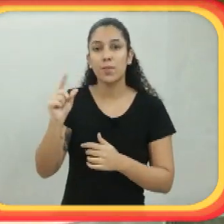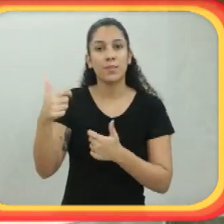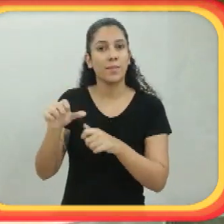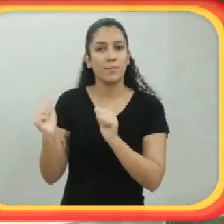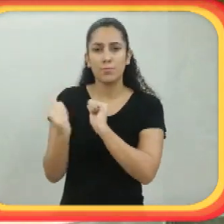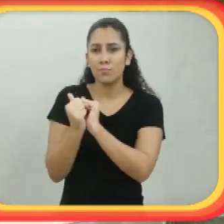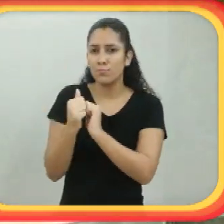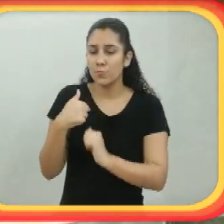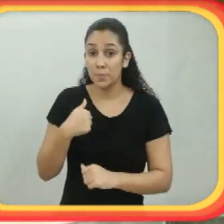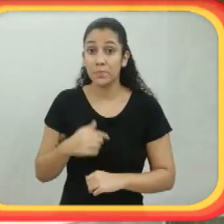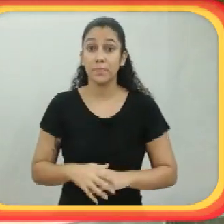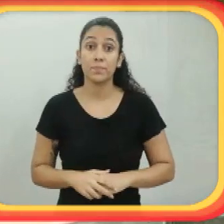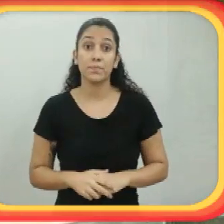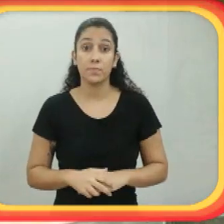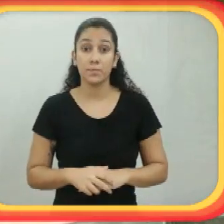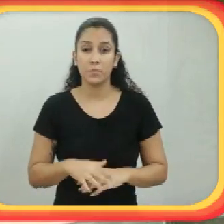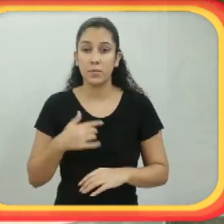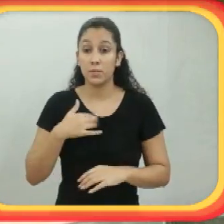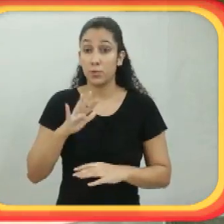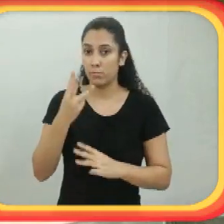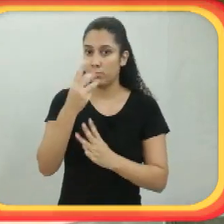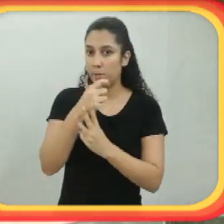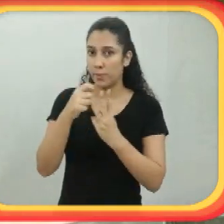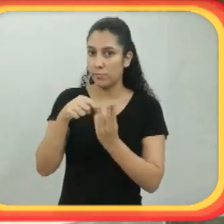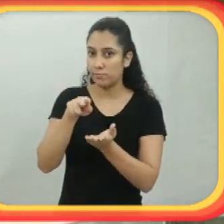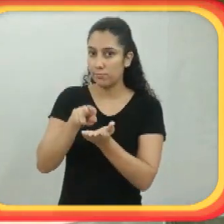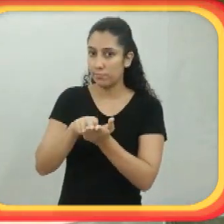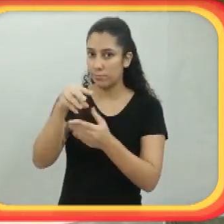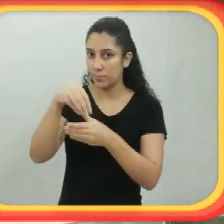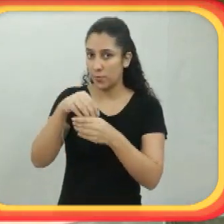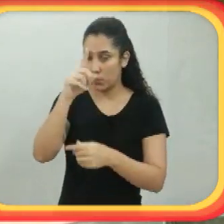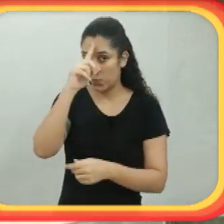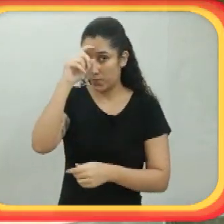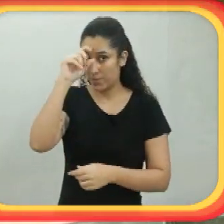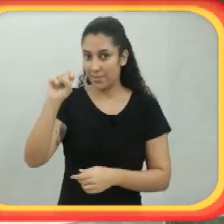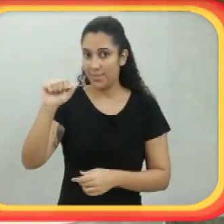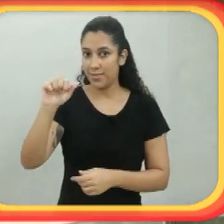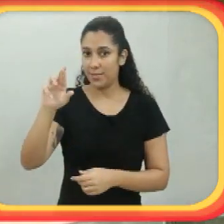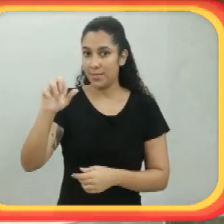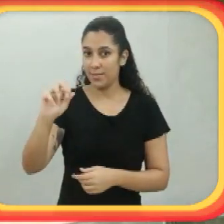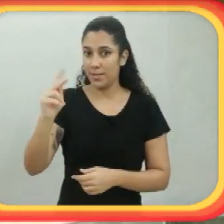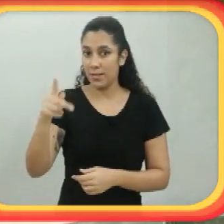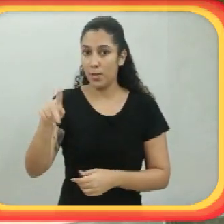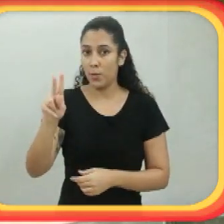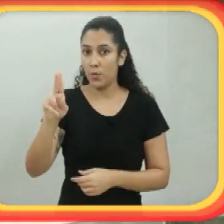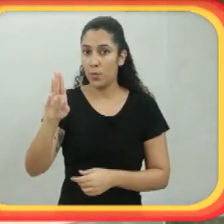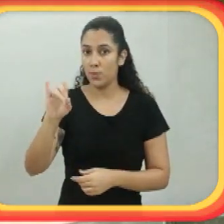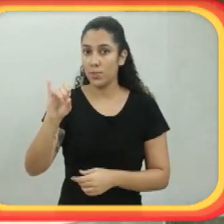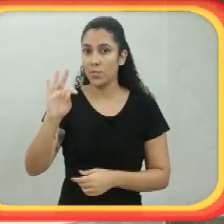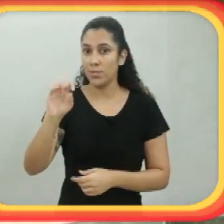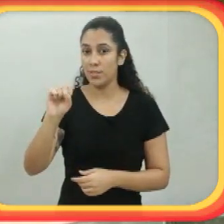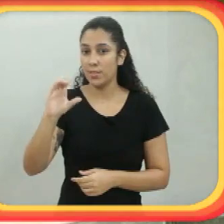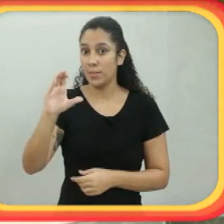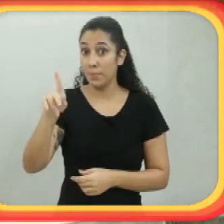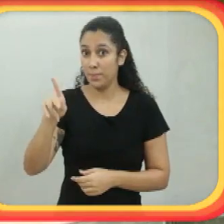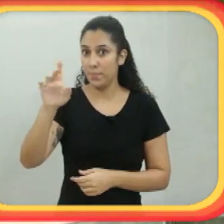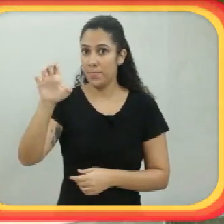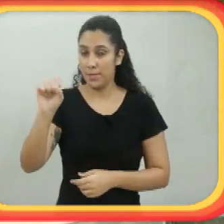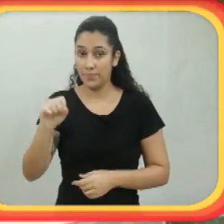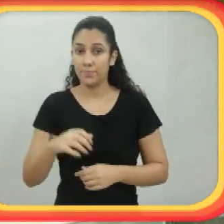Levantava de novo, só para testar, né? Então esse momento foi um momento também muito legal,